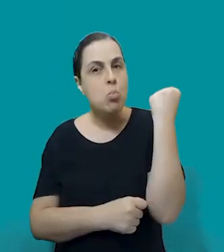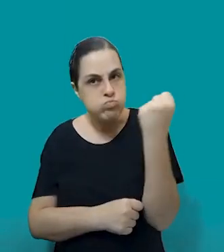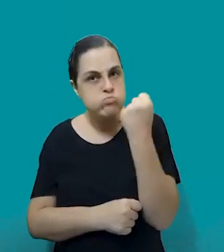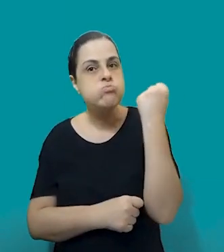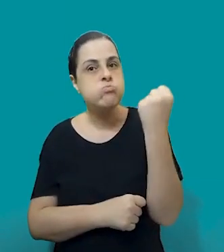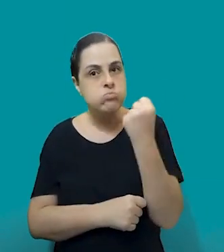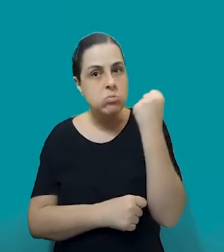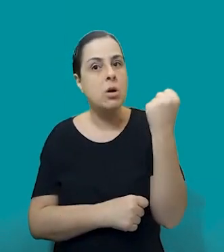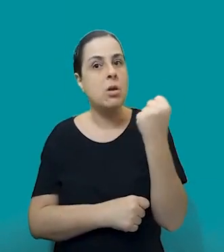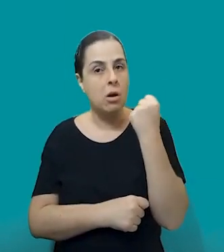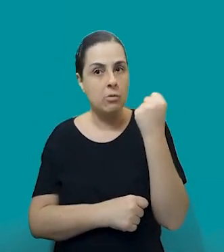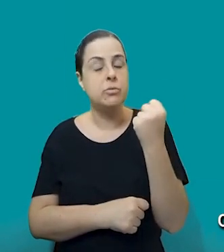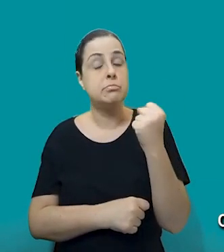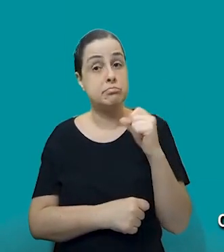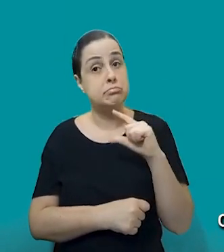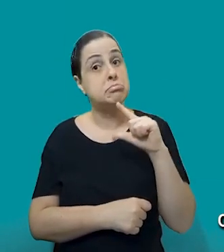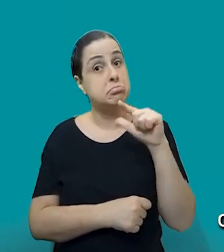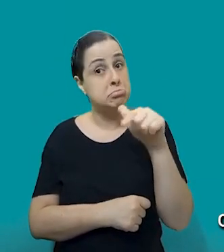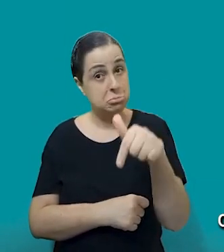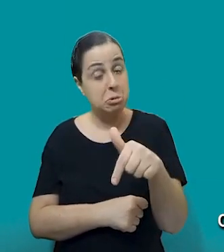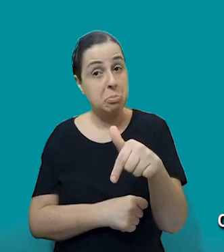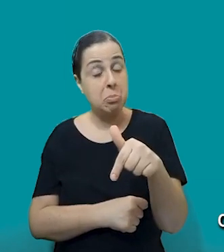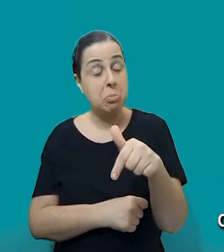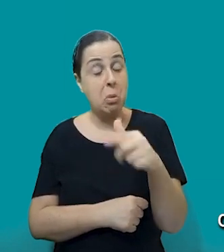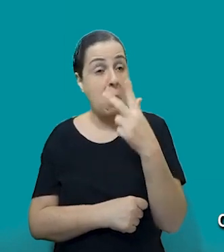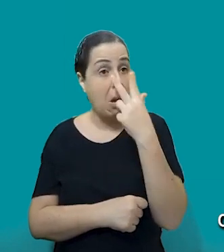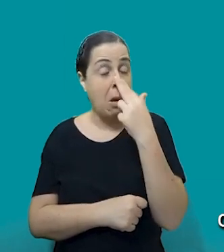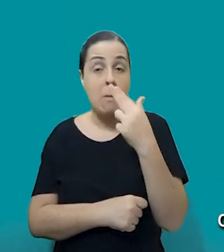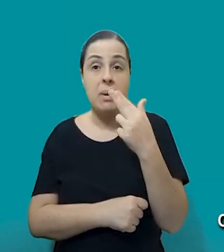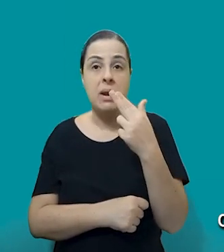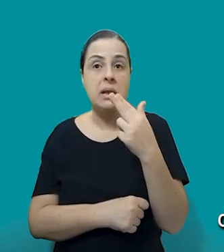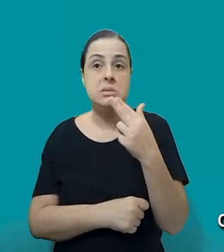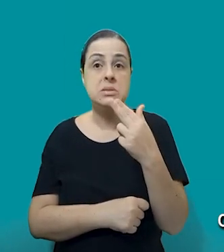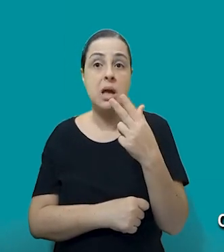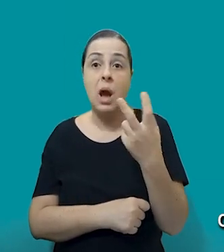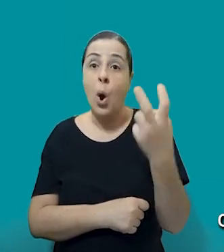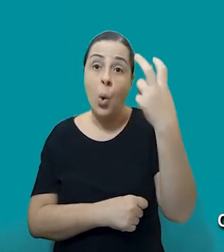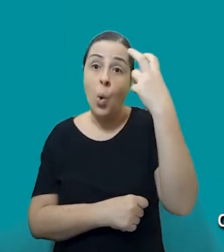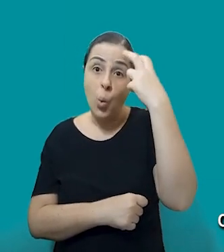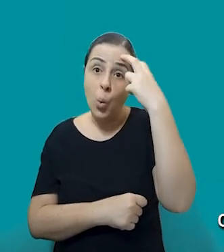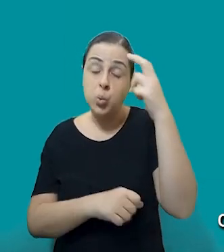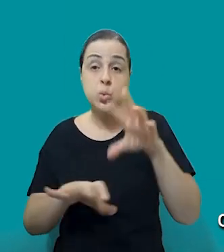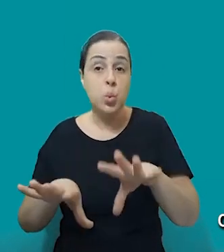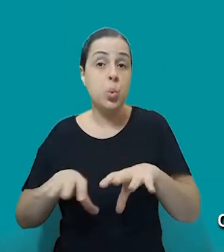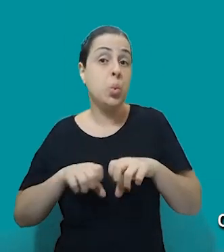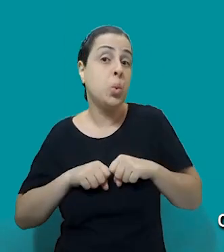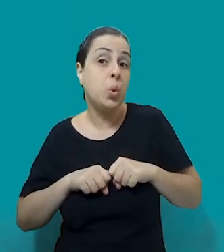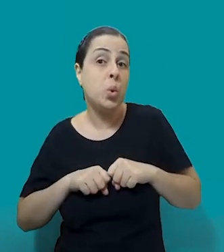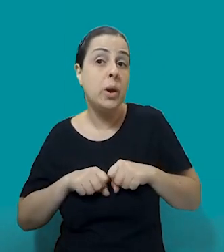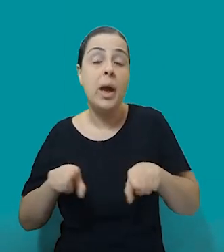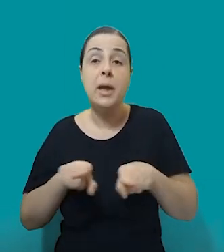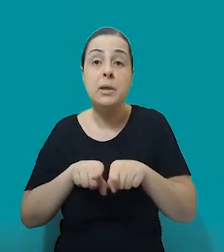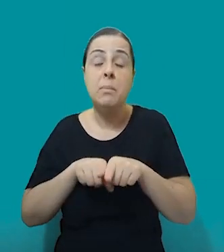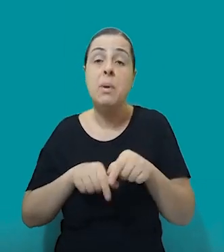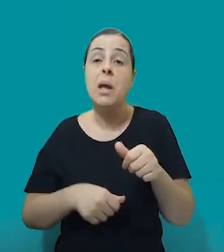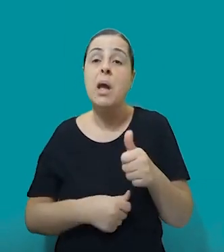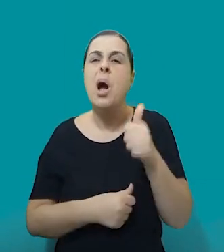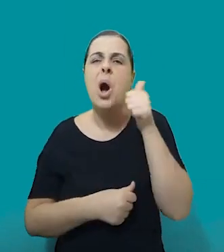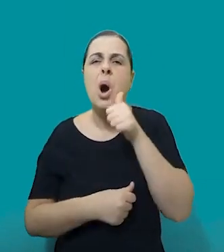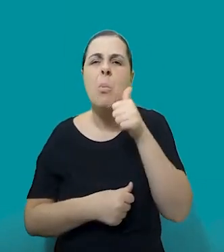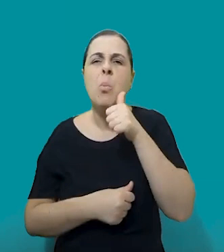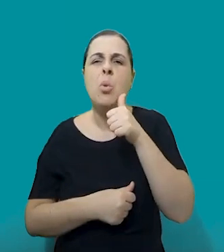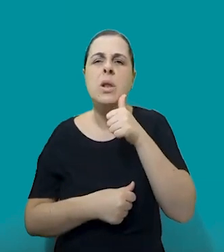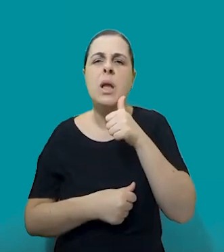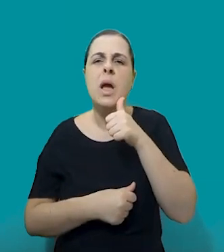vão levando pra esse lugar, tanto em termos de cultura da sociedade, de posicionamento da mulher, de autoestima da mulher, de